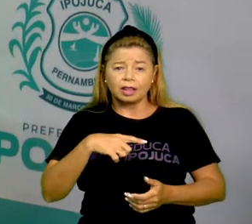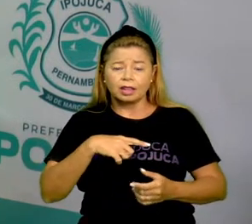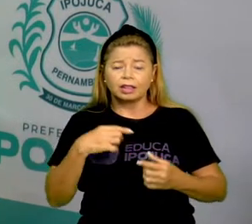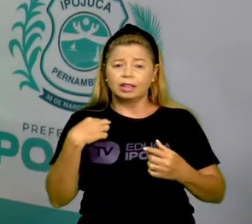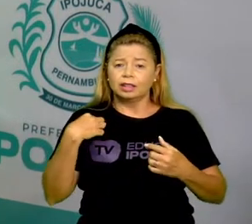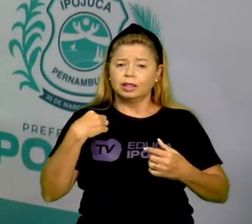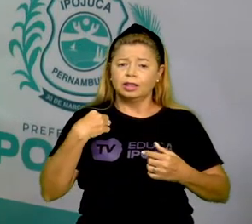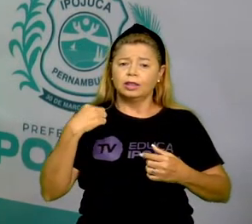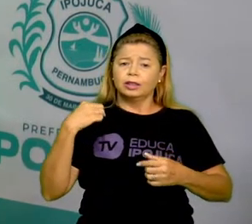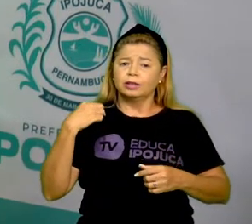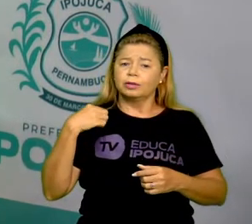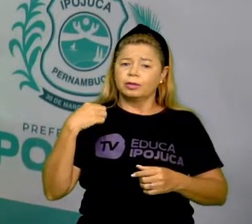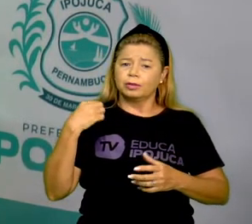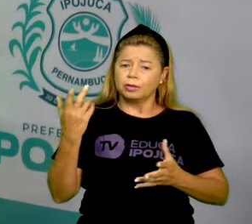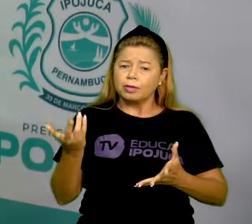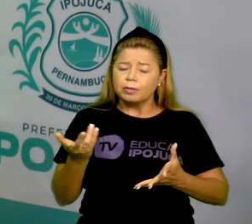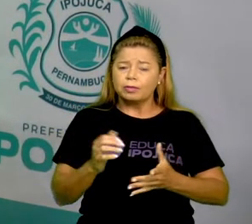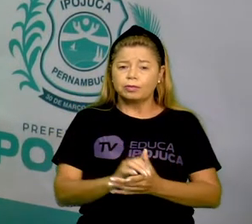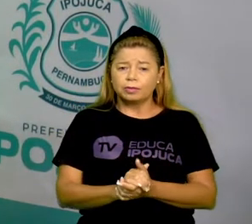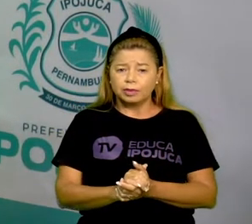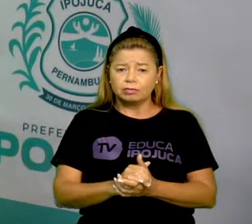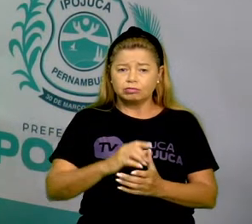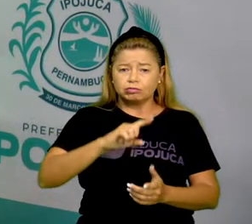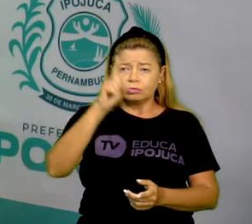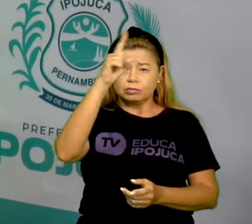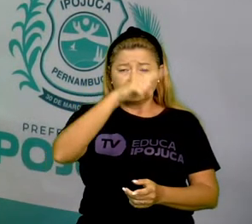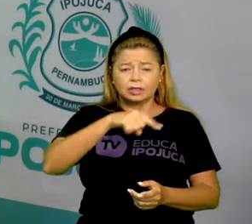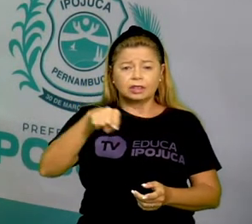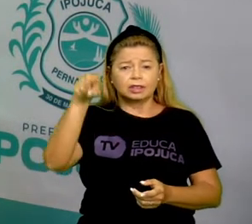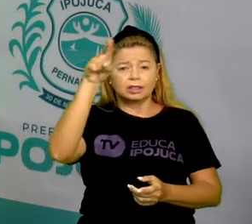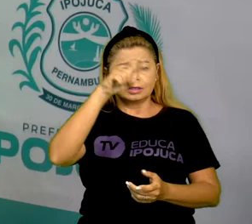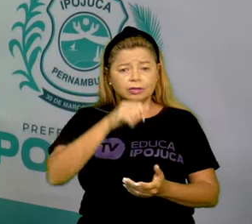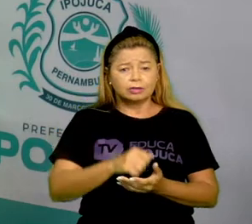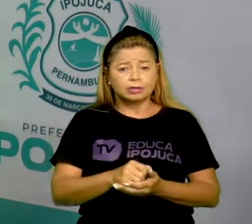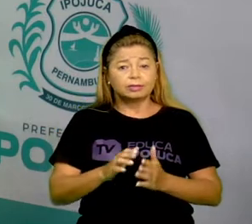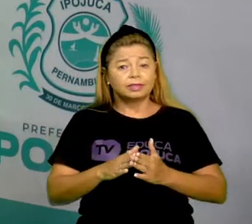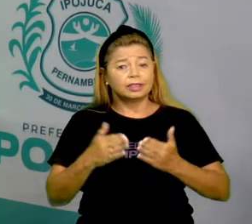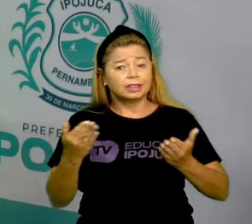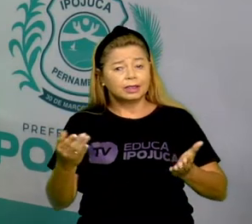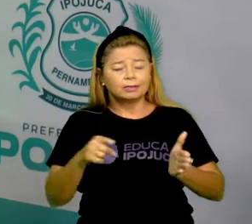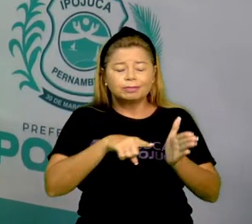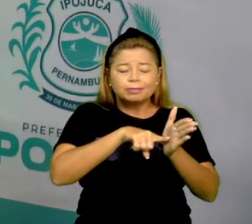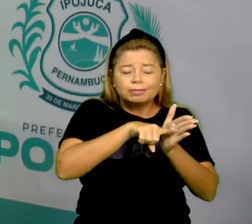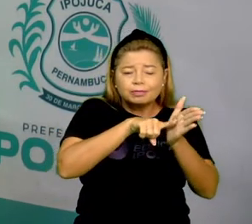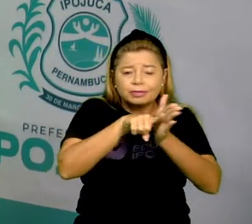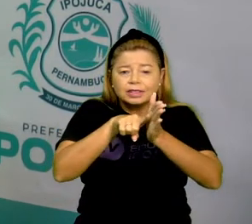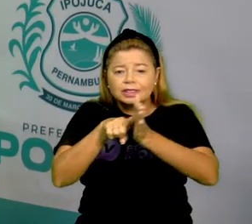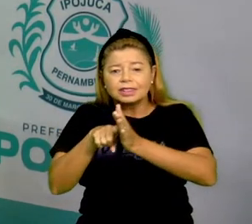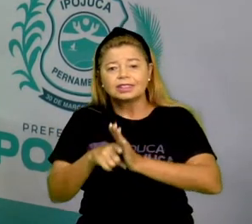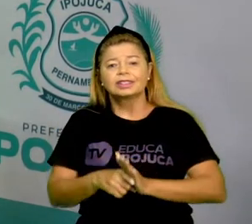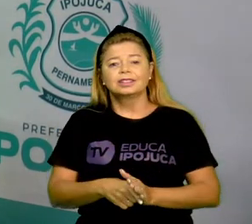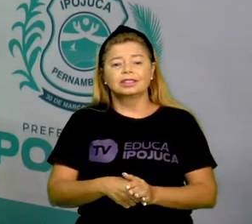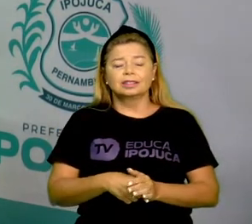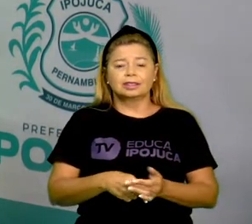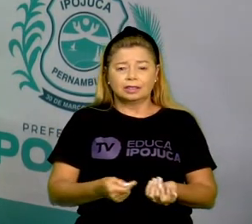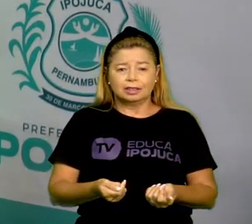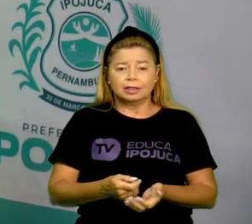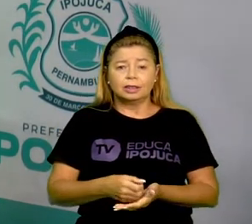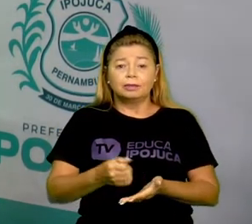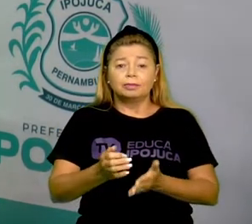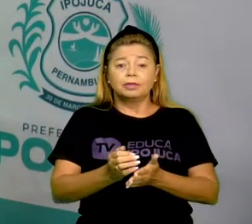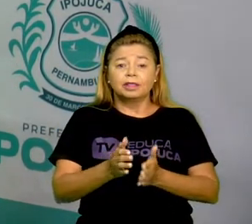nesse formato esférico? Então, faça essa pesquisa. Peça ajuda à mamãe para vocês